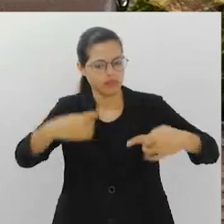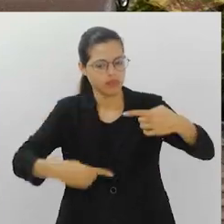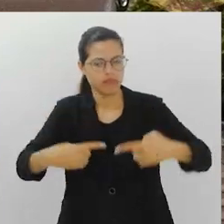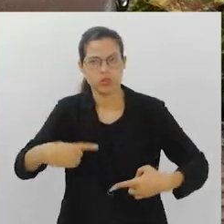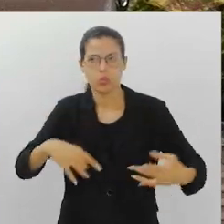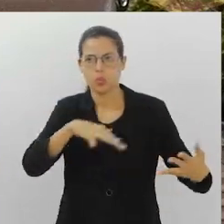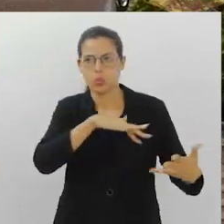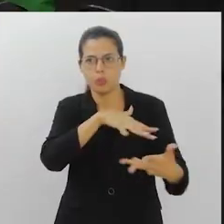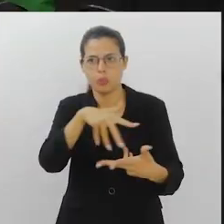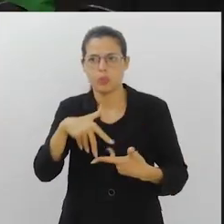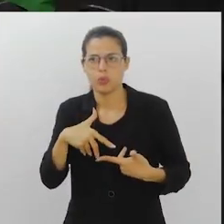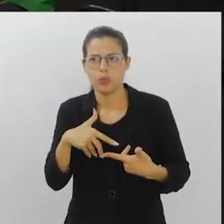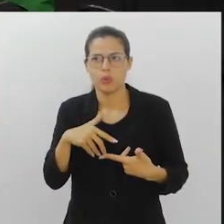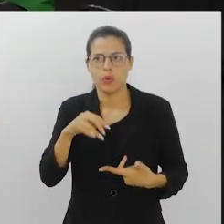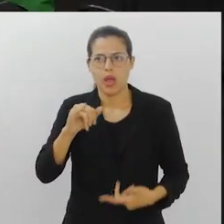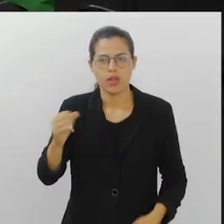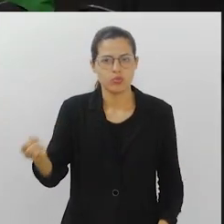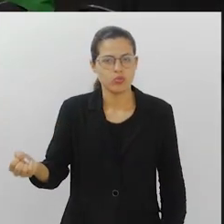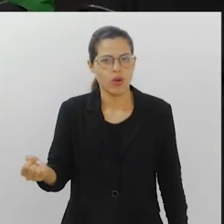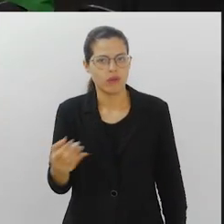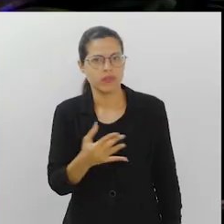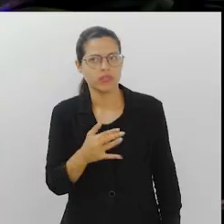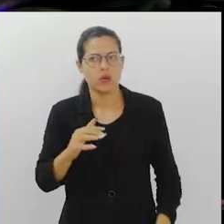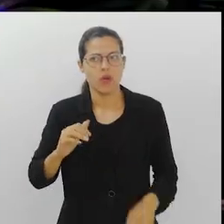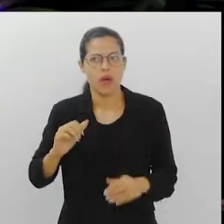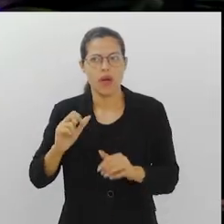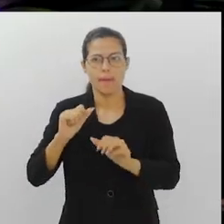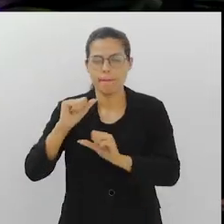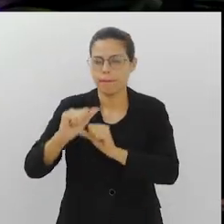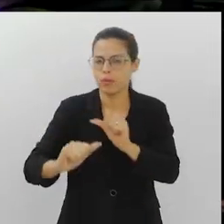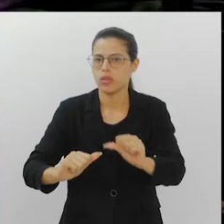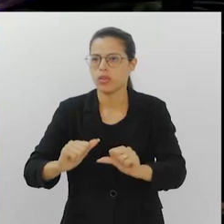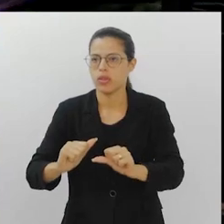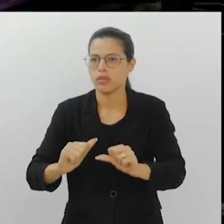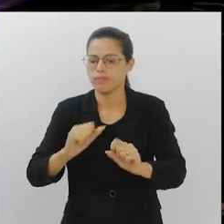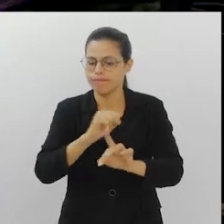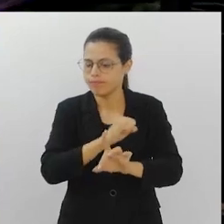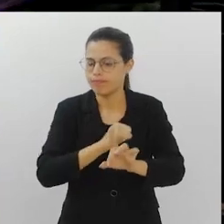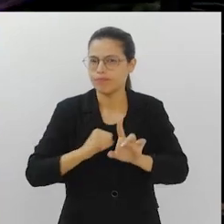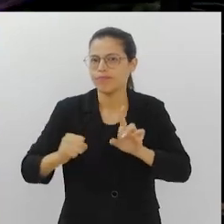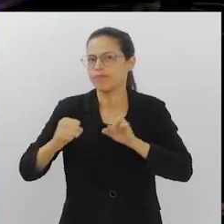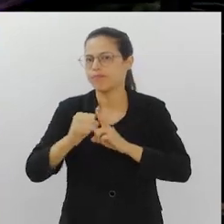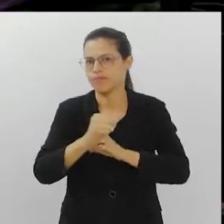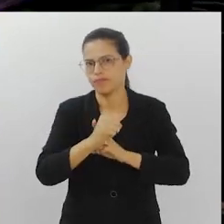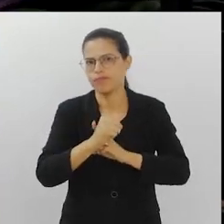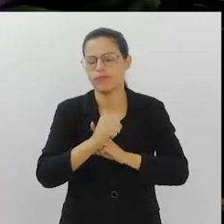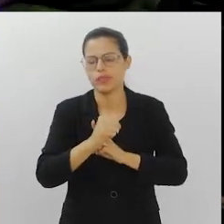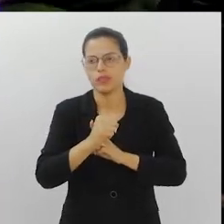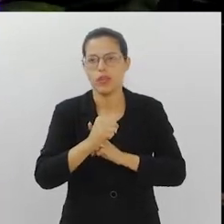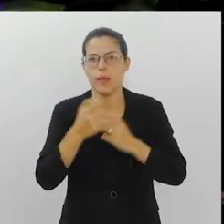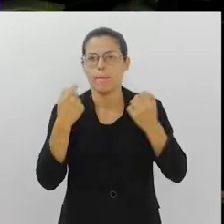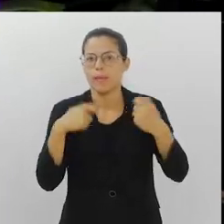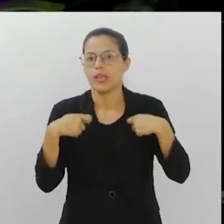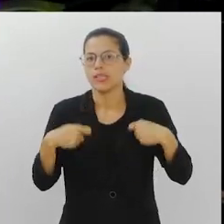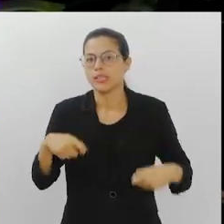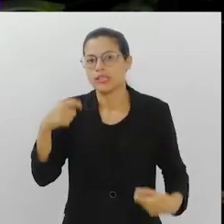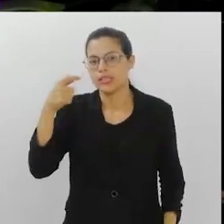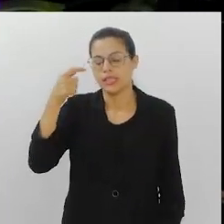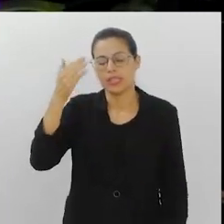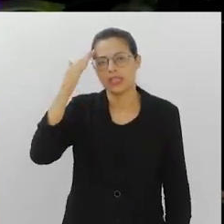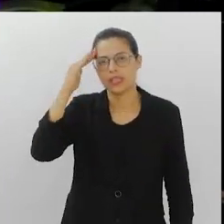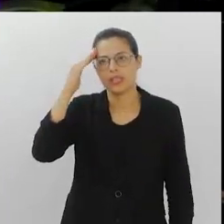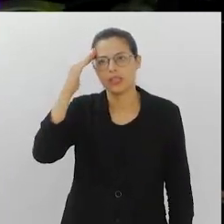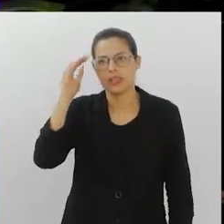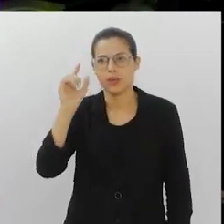sido temas globais. A inovação, as mudanças, a sociedade como um todo, ela precisa